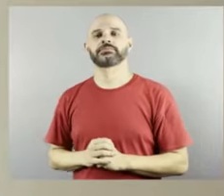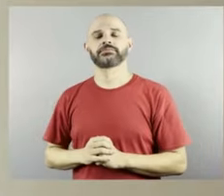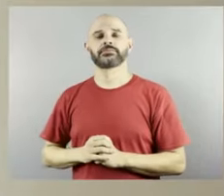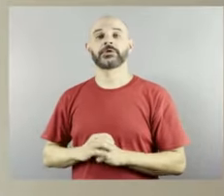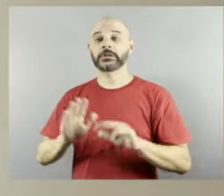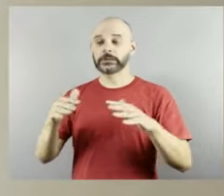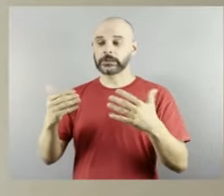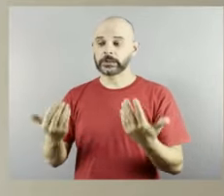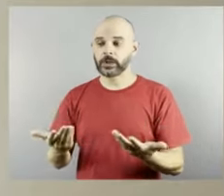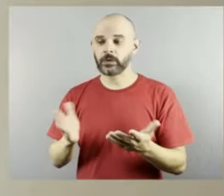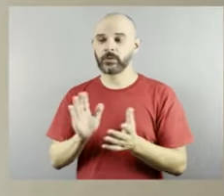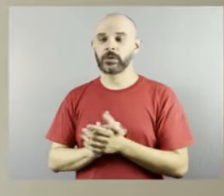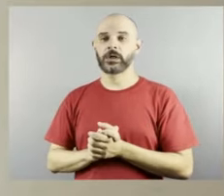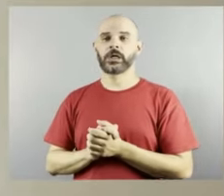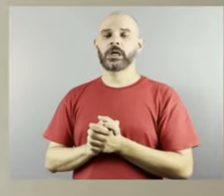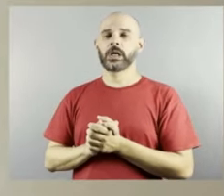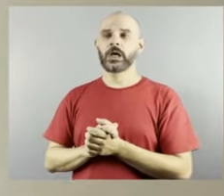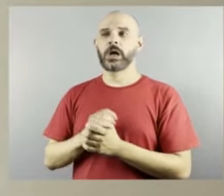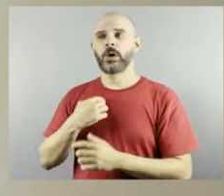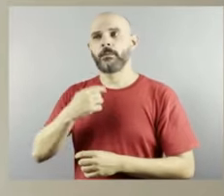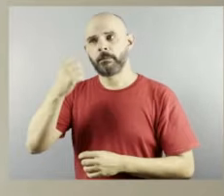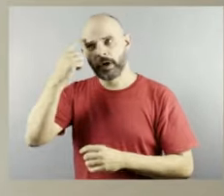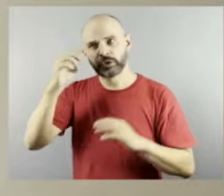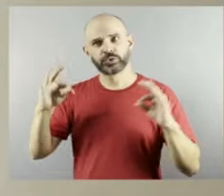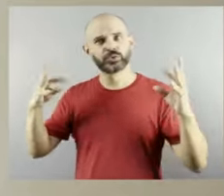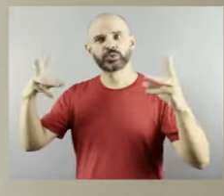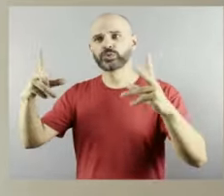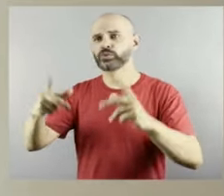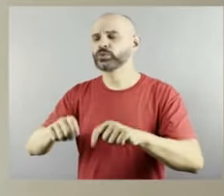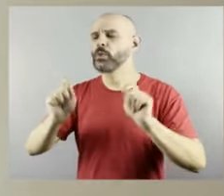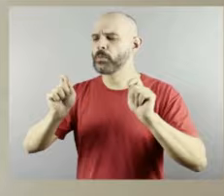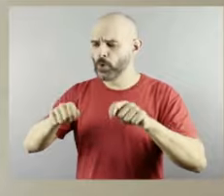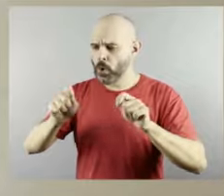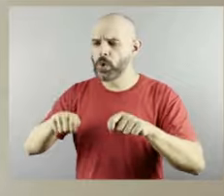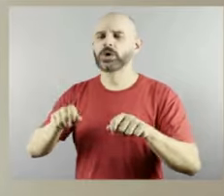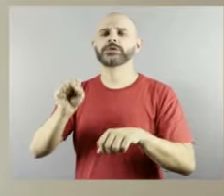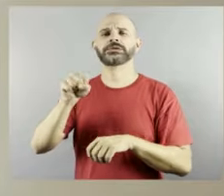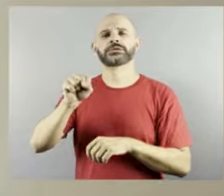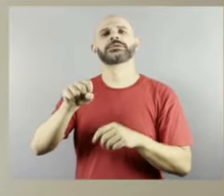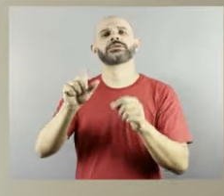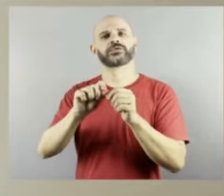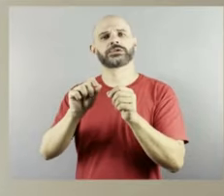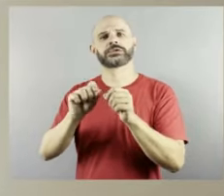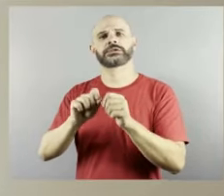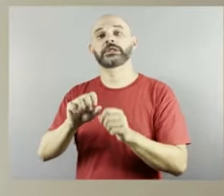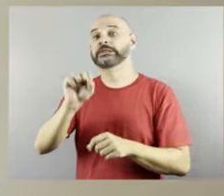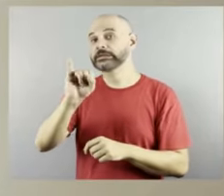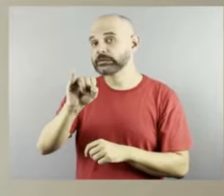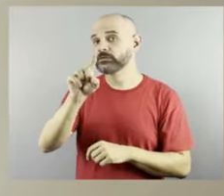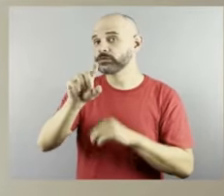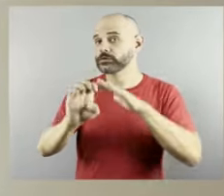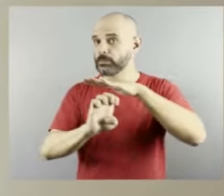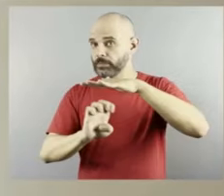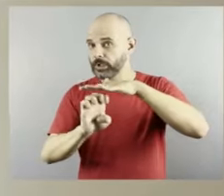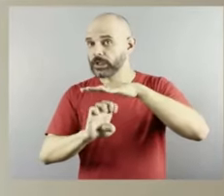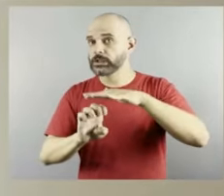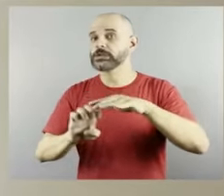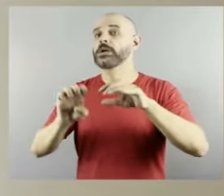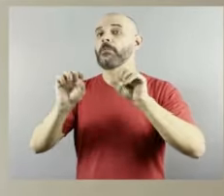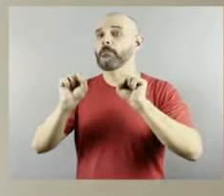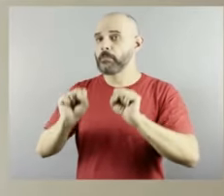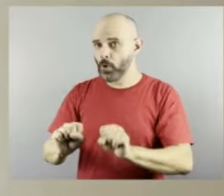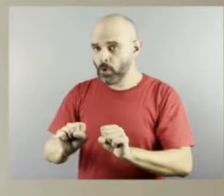isso todo mundo pode sim fazer todo mundo se você é uma empresa e tem condição de contribuir aportar